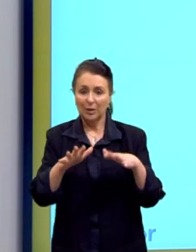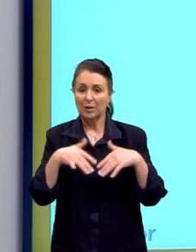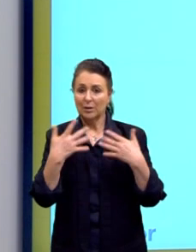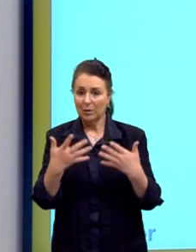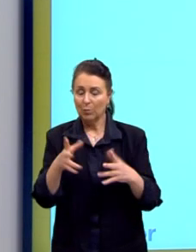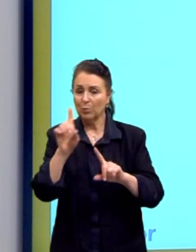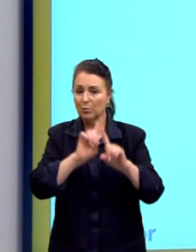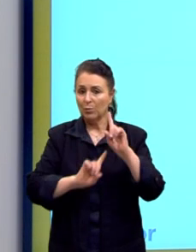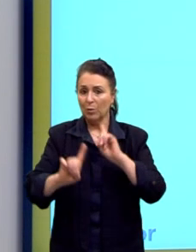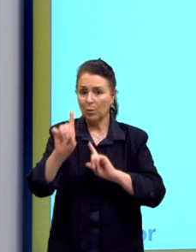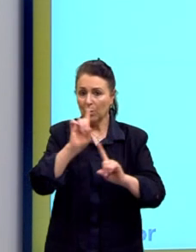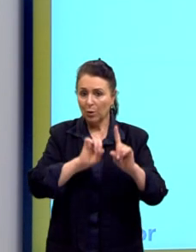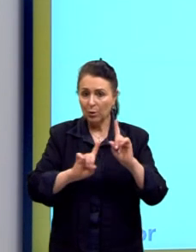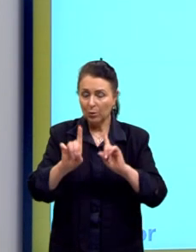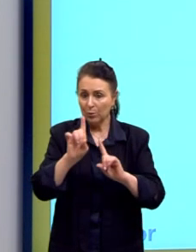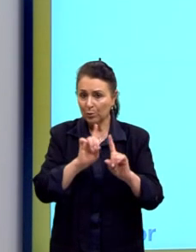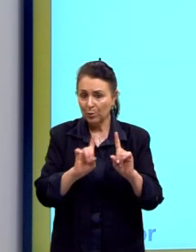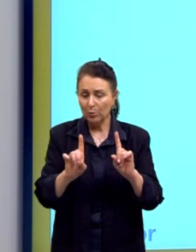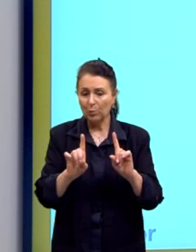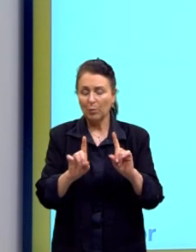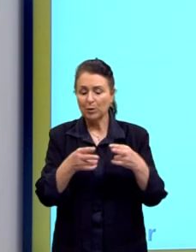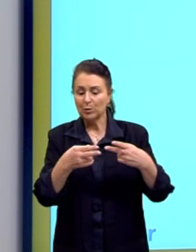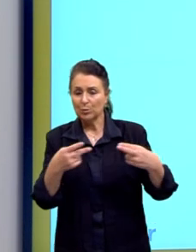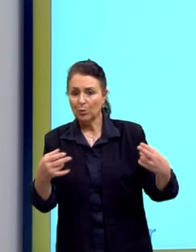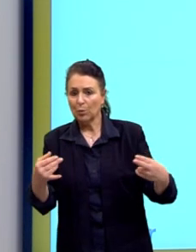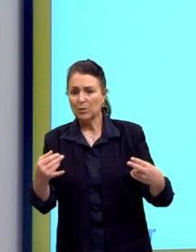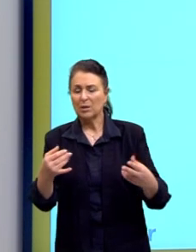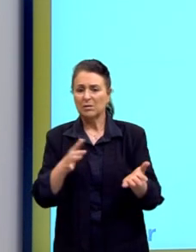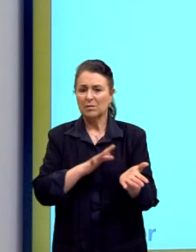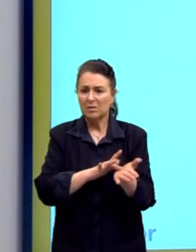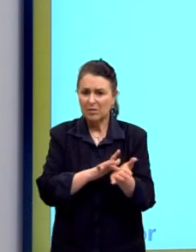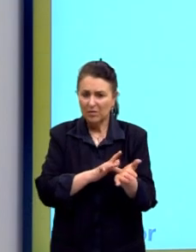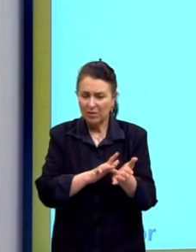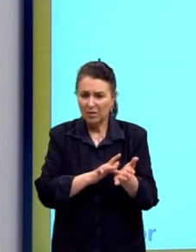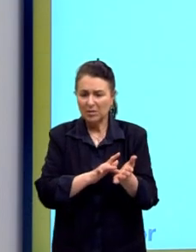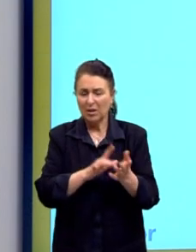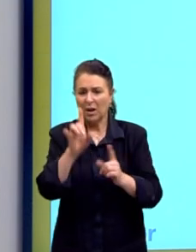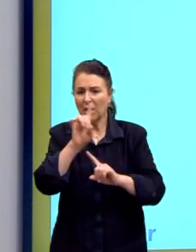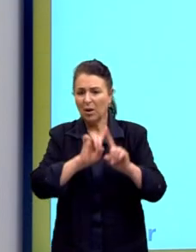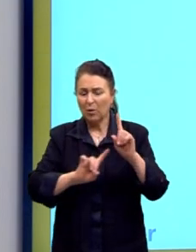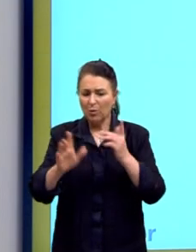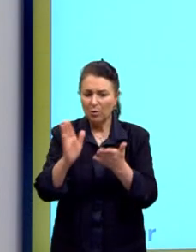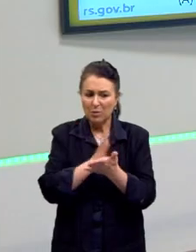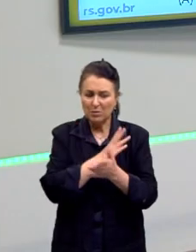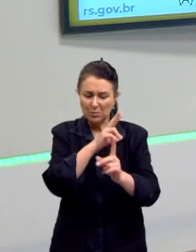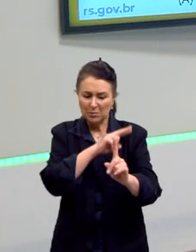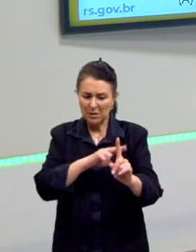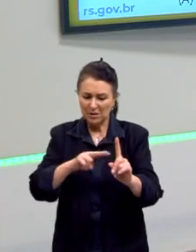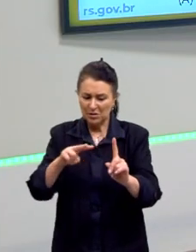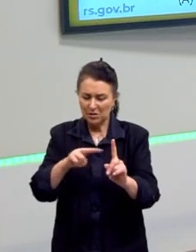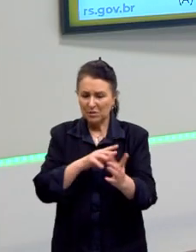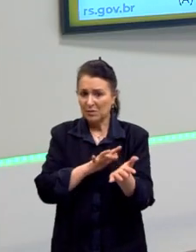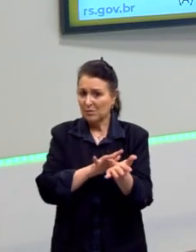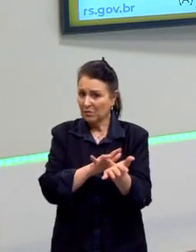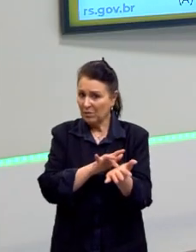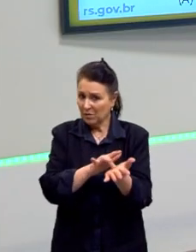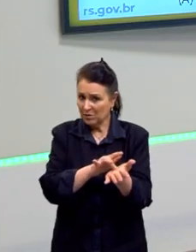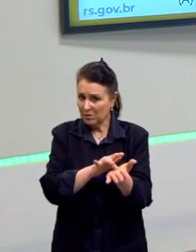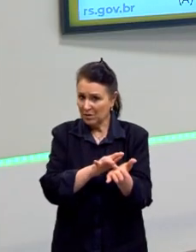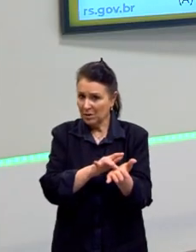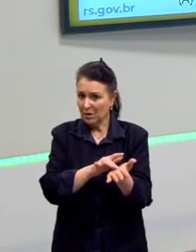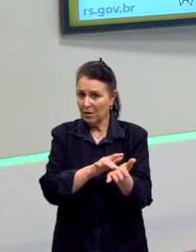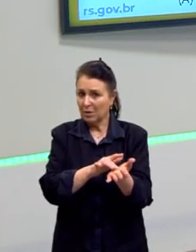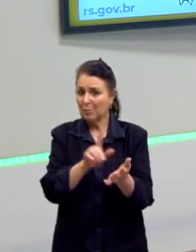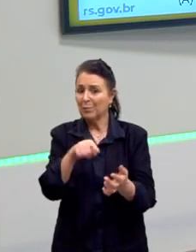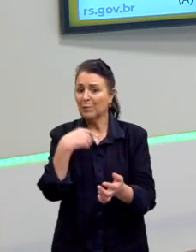essas são algumas, algumas questões falaciosas, algumas perspectivas falaciosas para termos